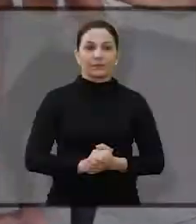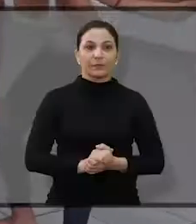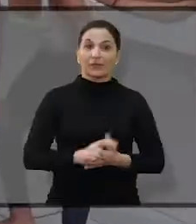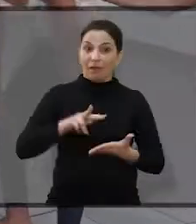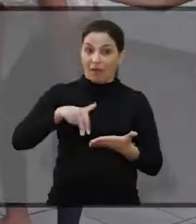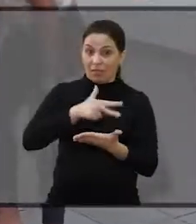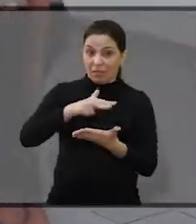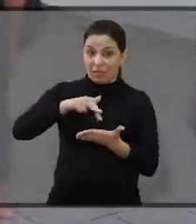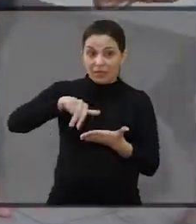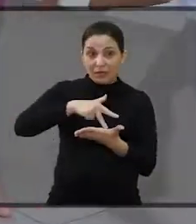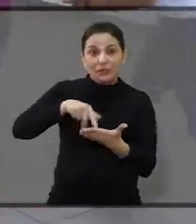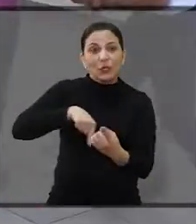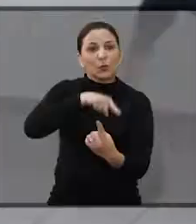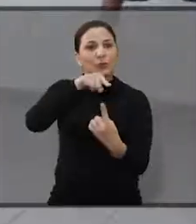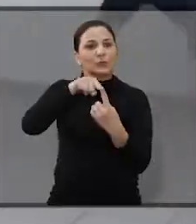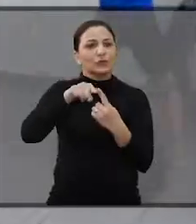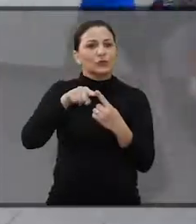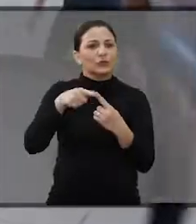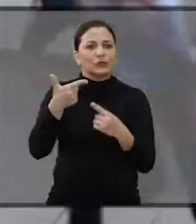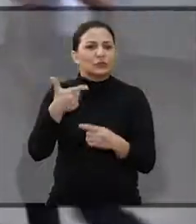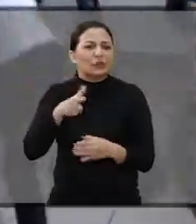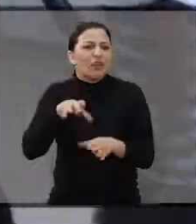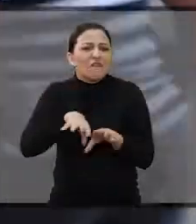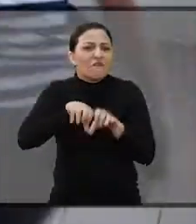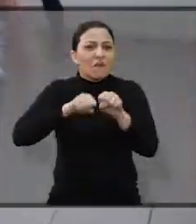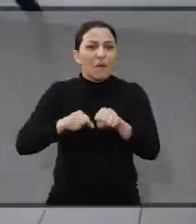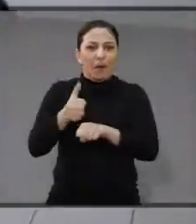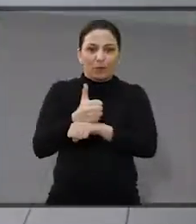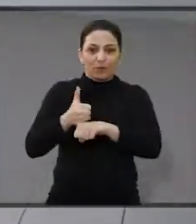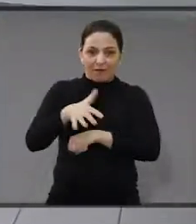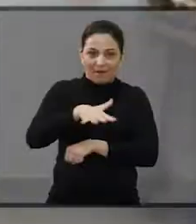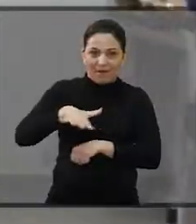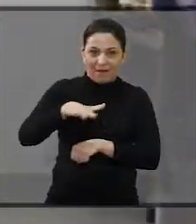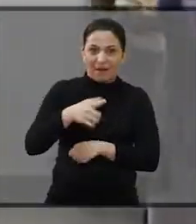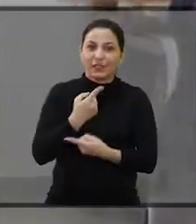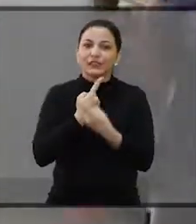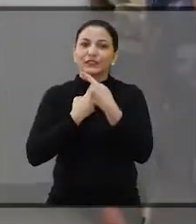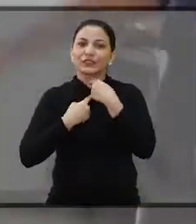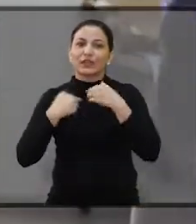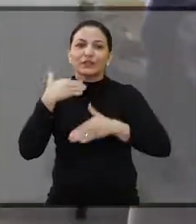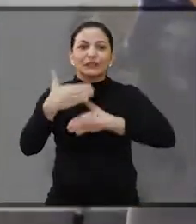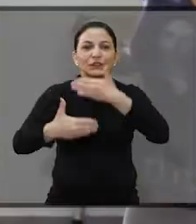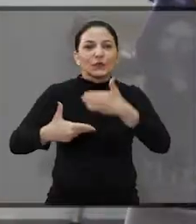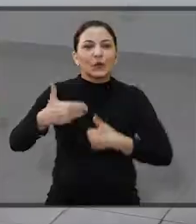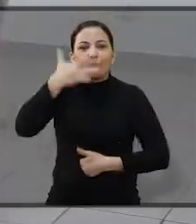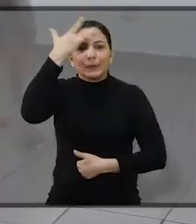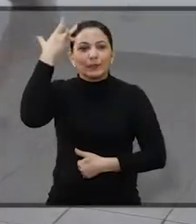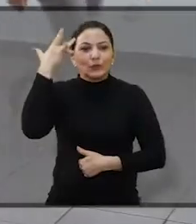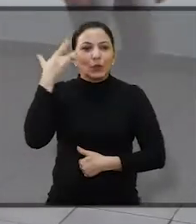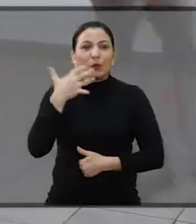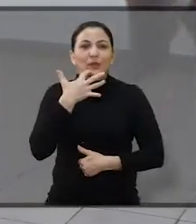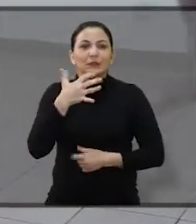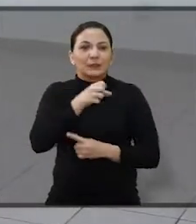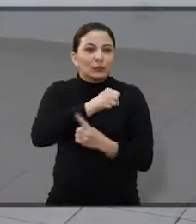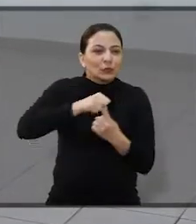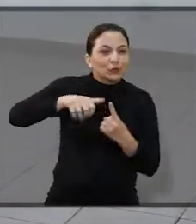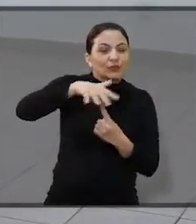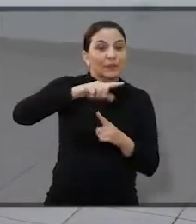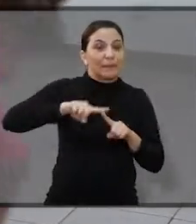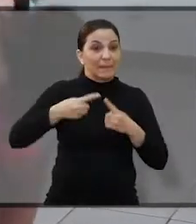Nessa aula, por exemplo, o intuito não é formar profissionais da área, mas pessoas com uma visão de sociedade.